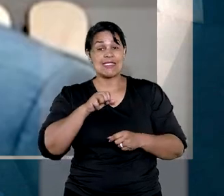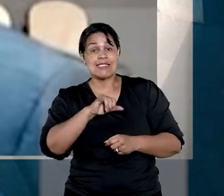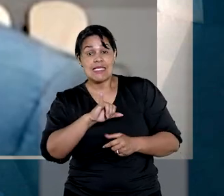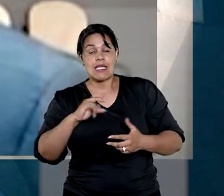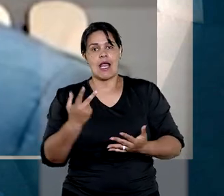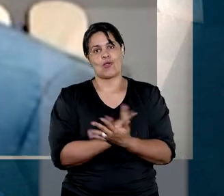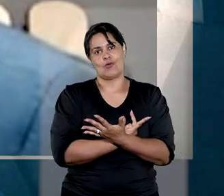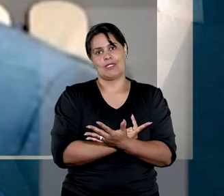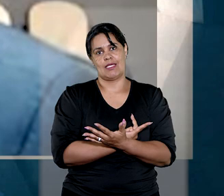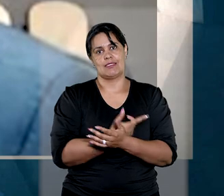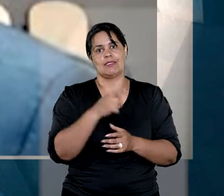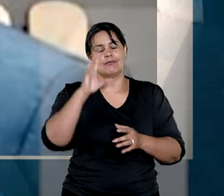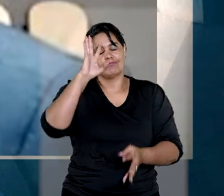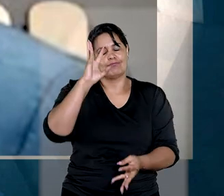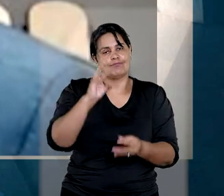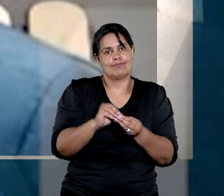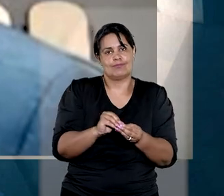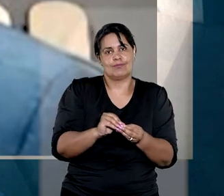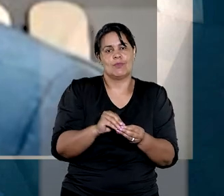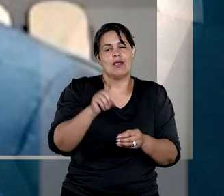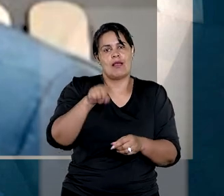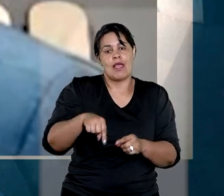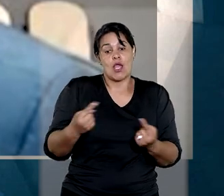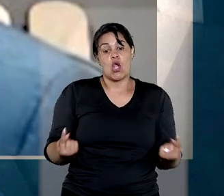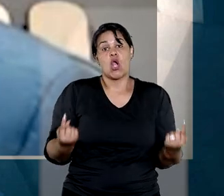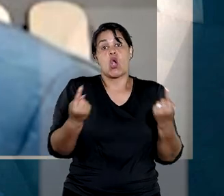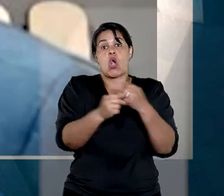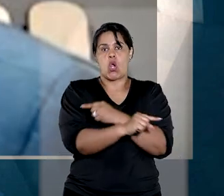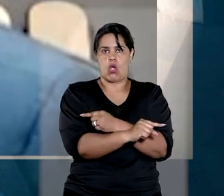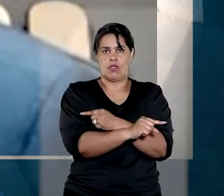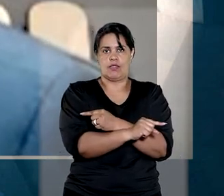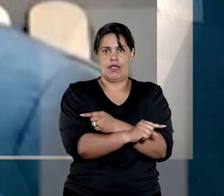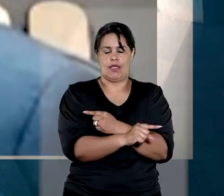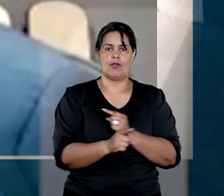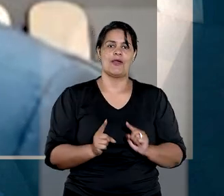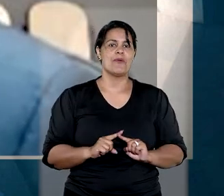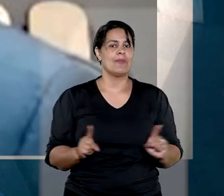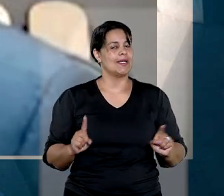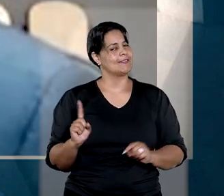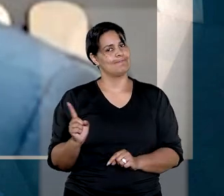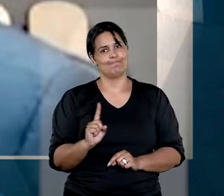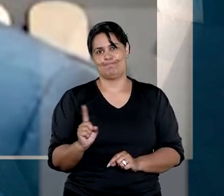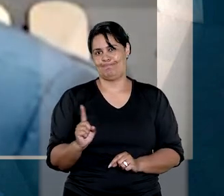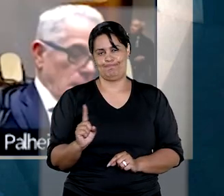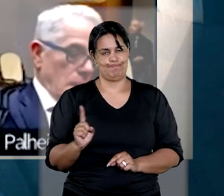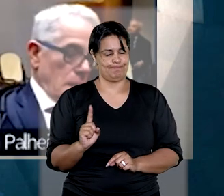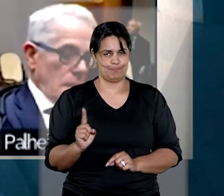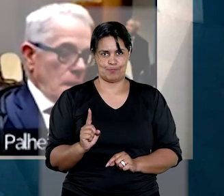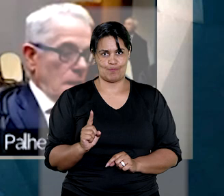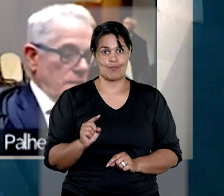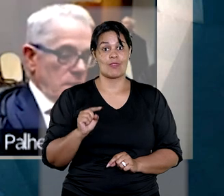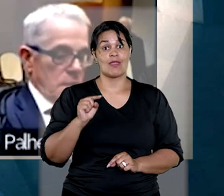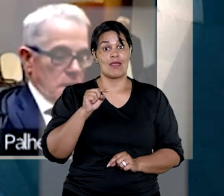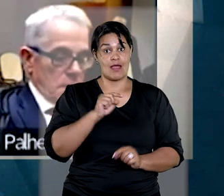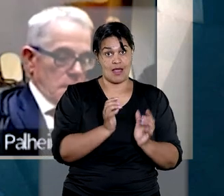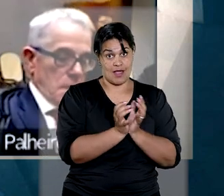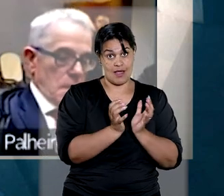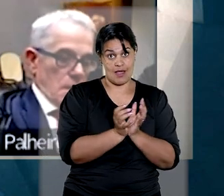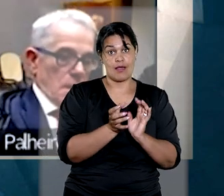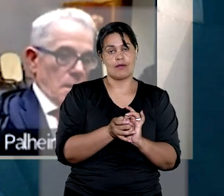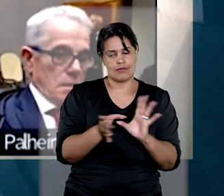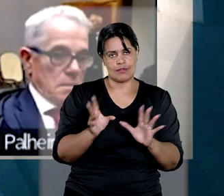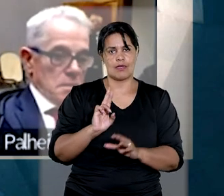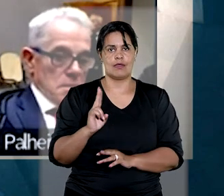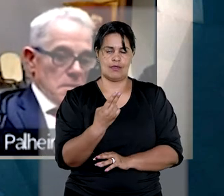caso tivesse chegado a uma conclusão em sentido contrário. Mas não foi esse o caso. Além de conceder o habeas